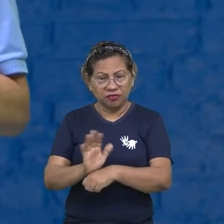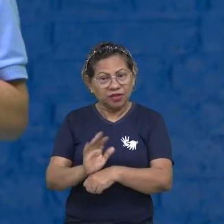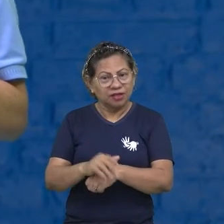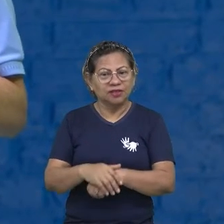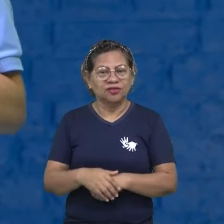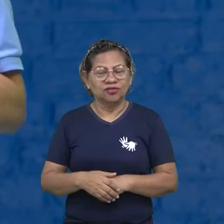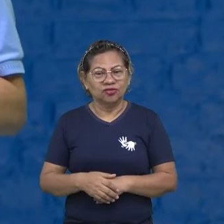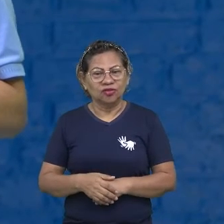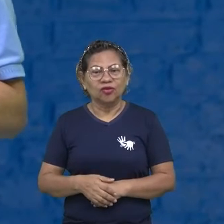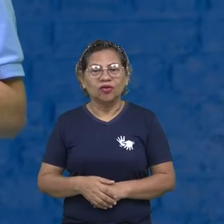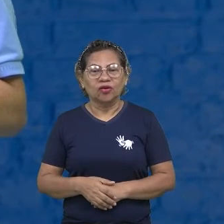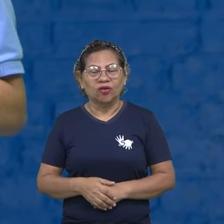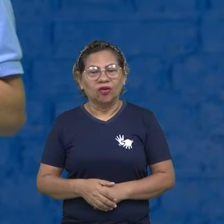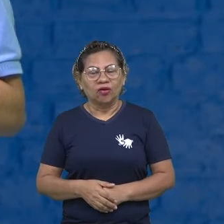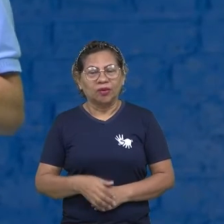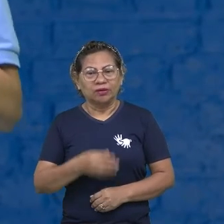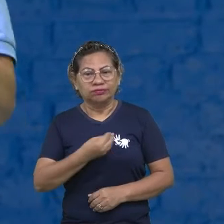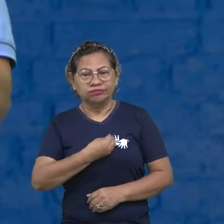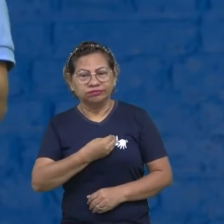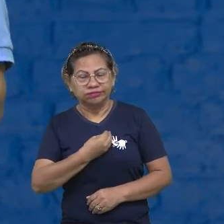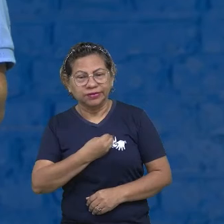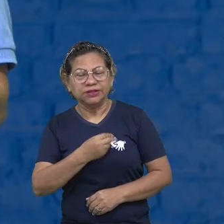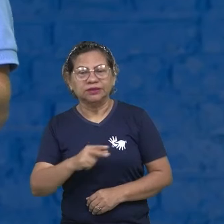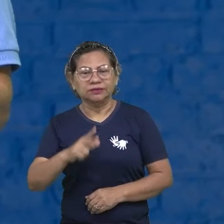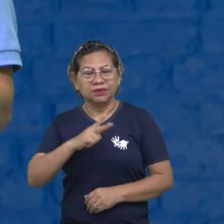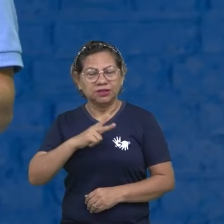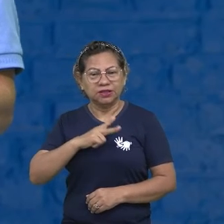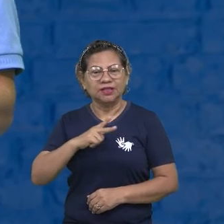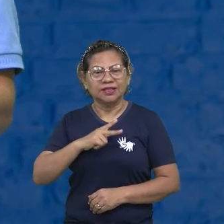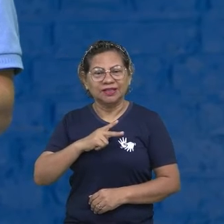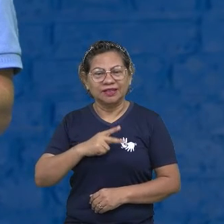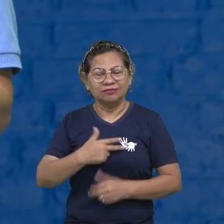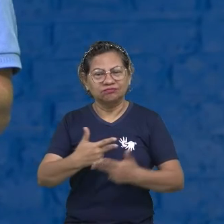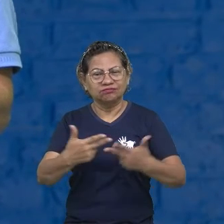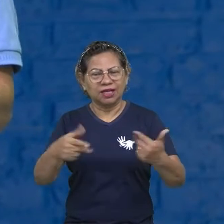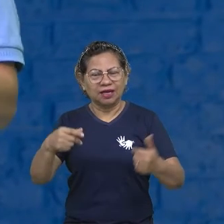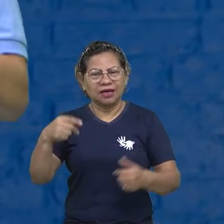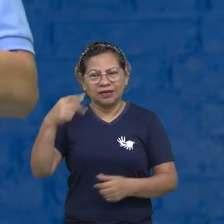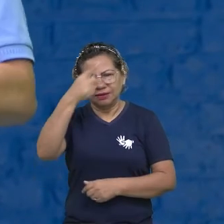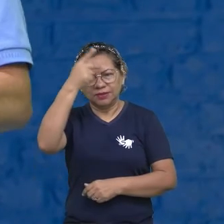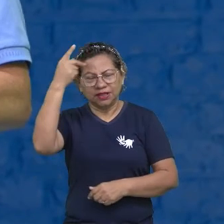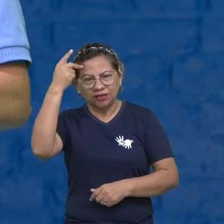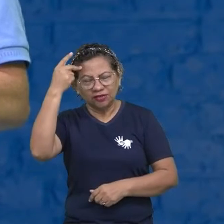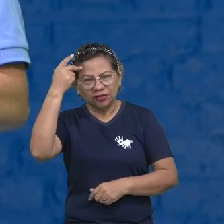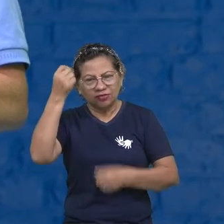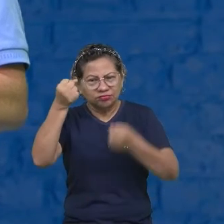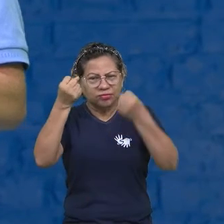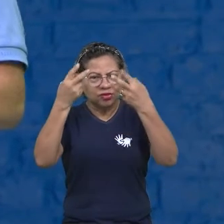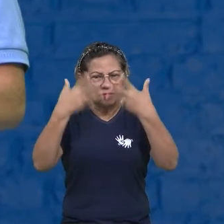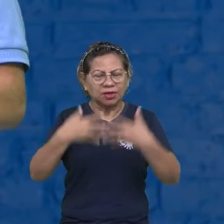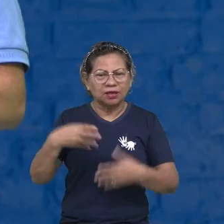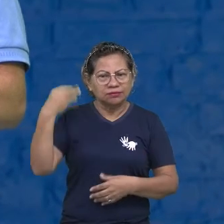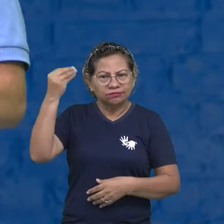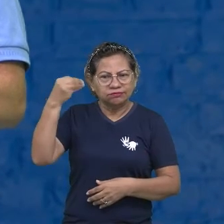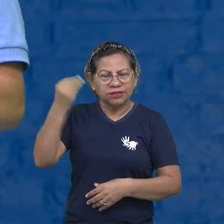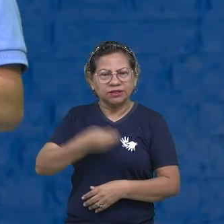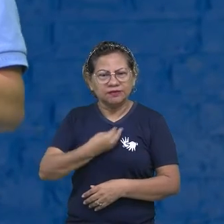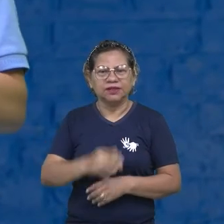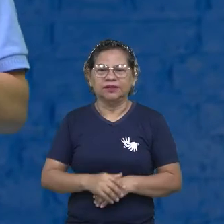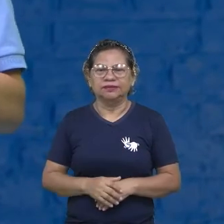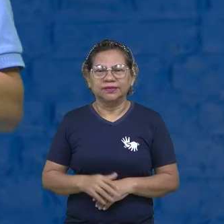professor, delegado, que colocaram a sua experiência. Eu também posso colocar a minha aqui.